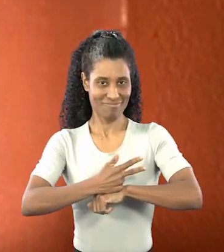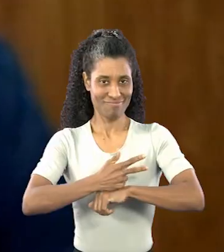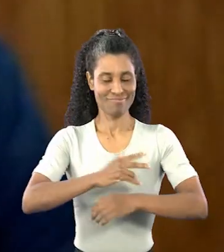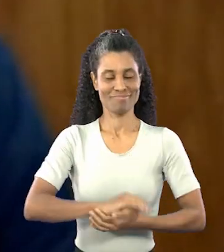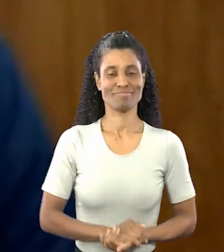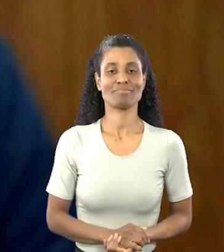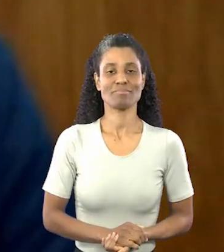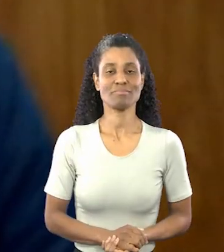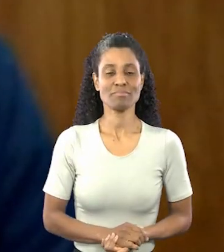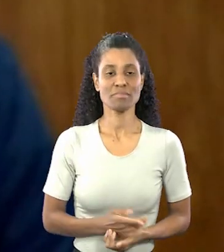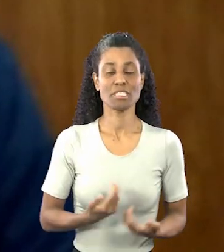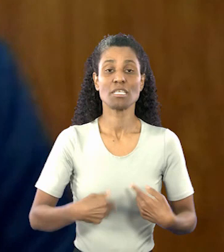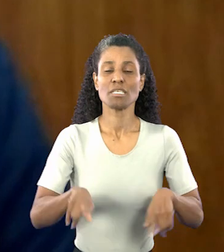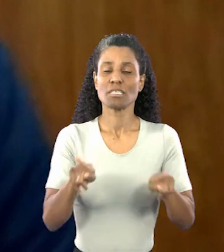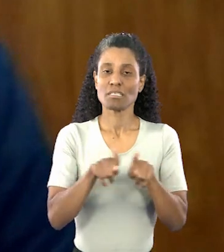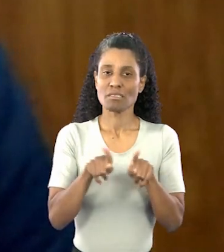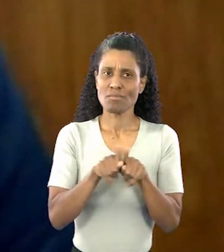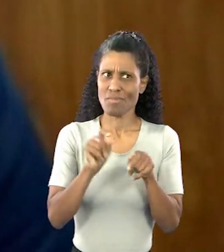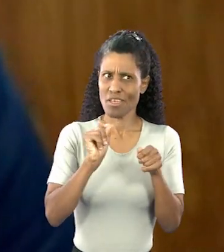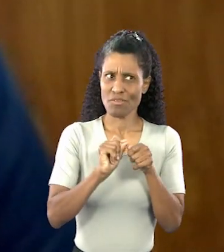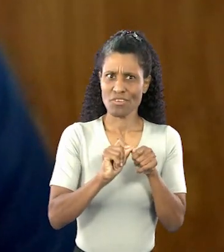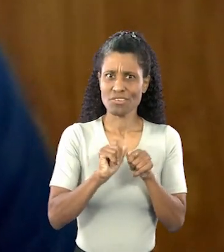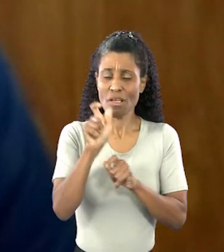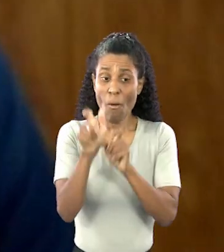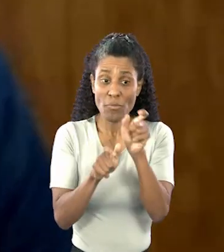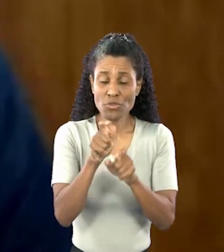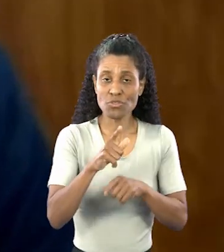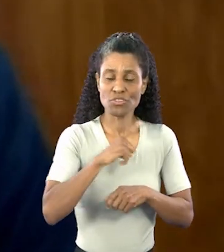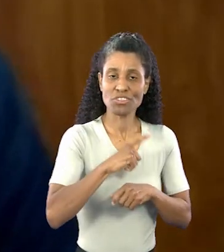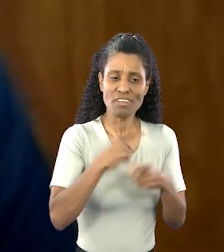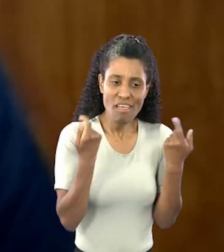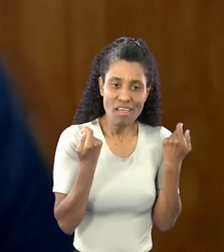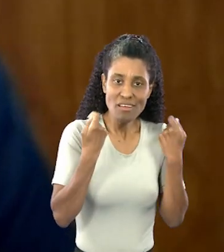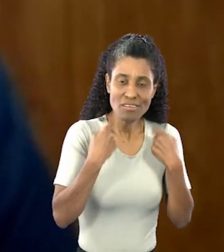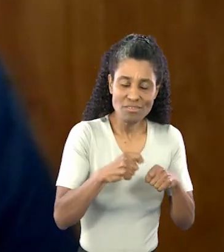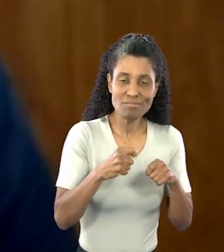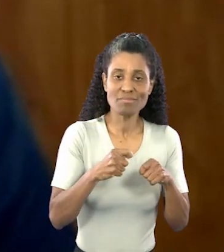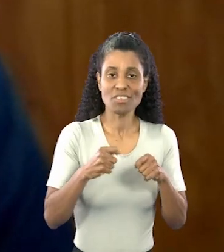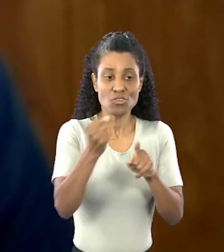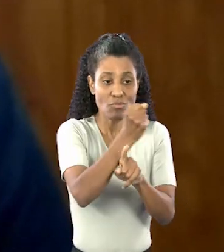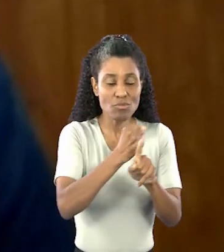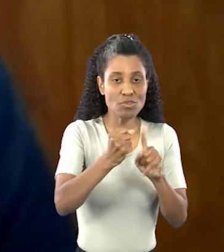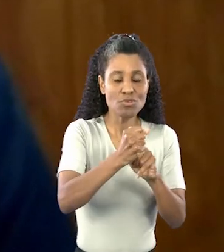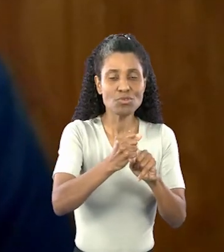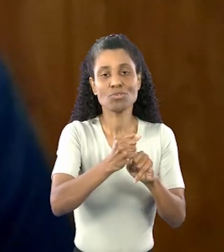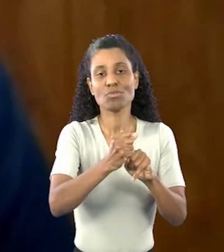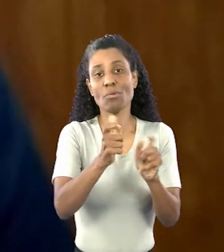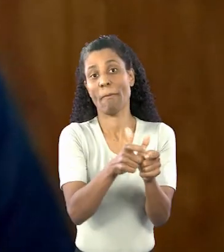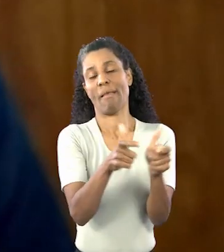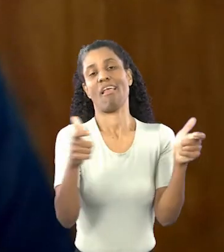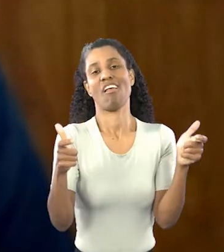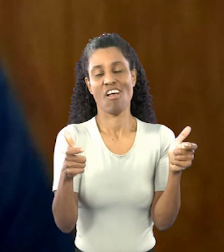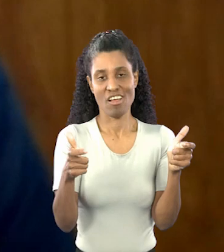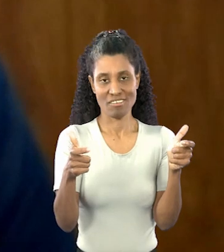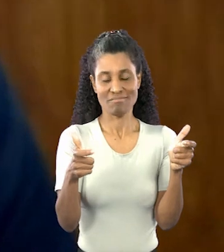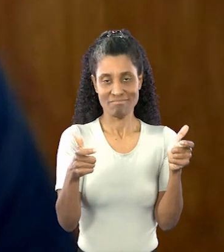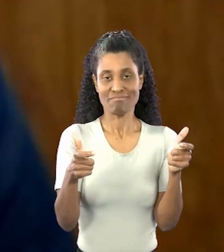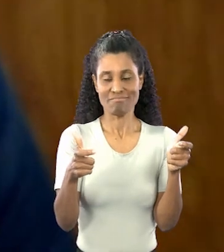idoso. O com que as pessoas tenham essa possibilidade de uma sociabilização maior.